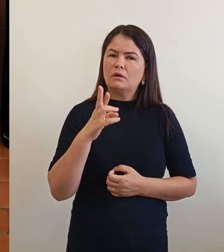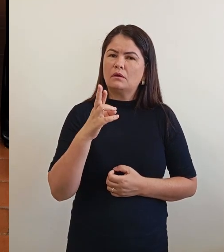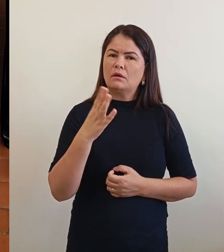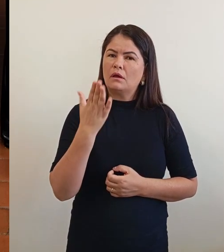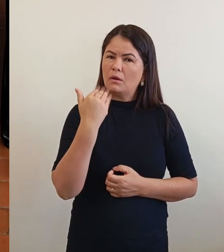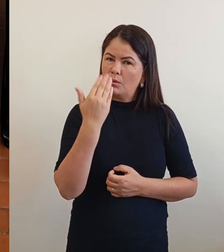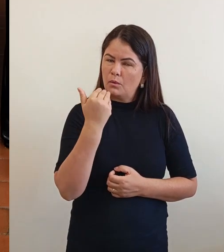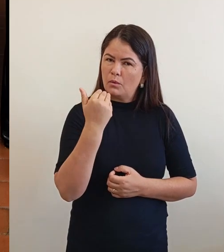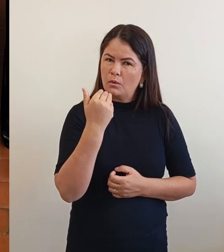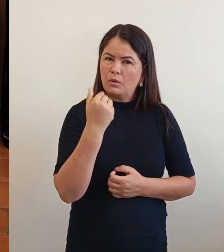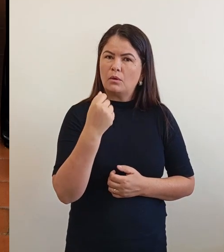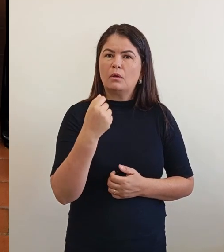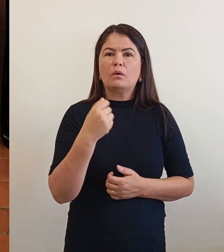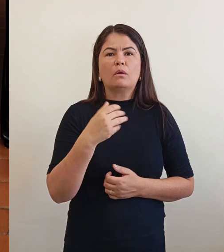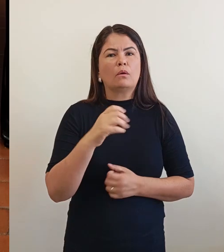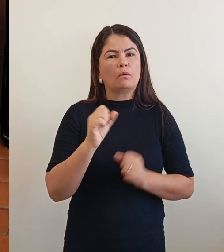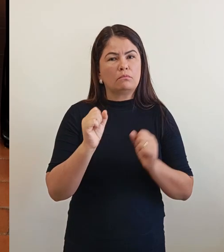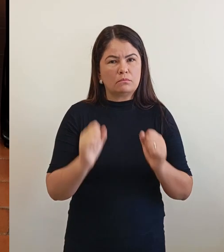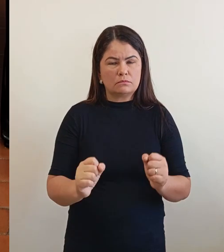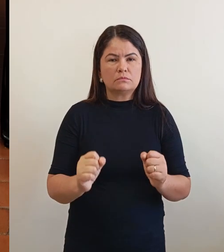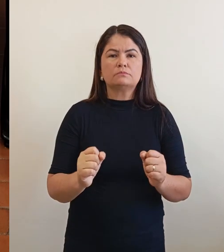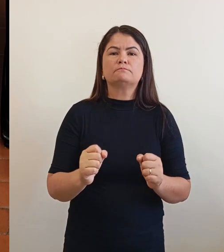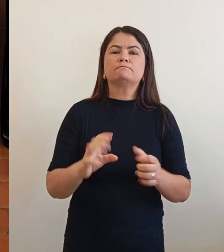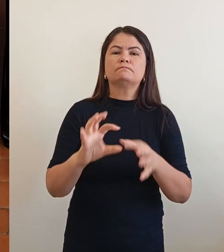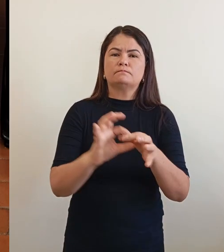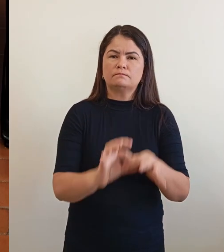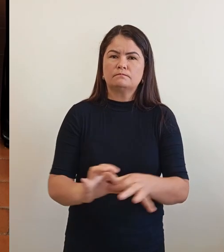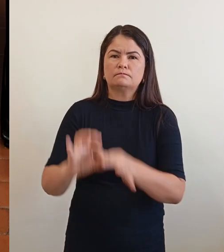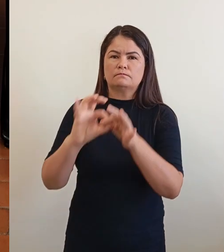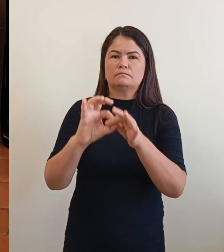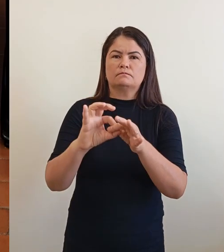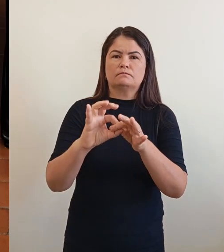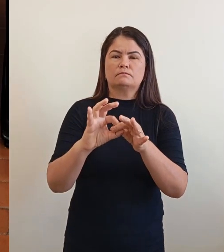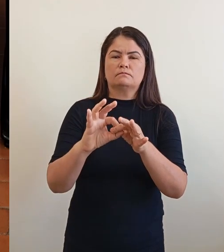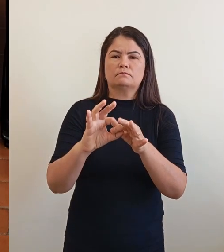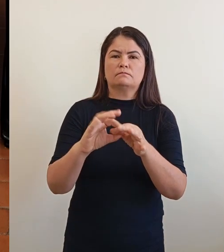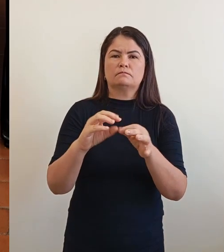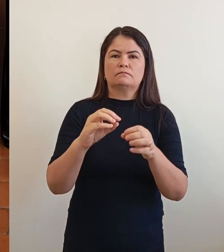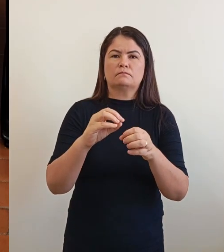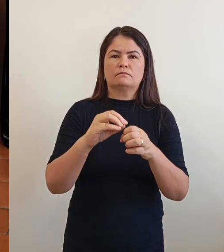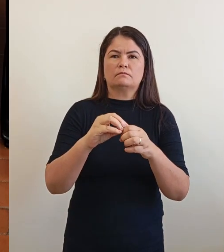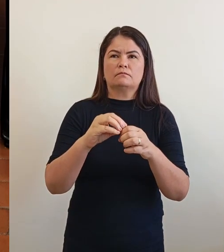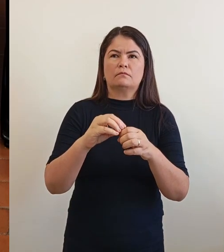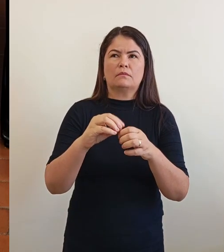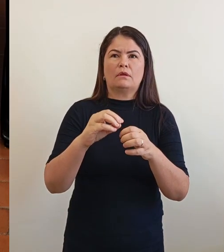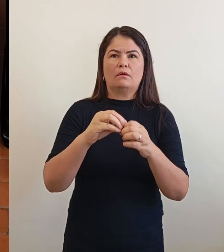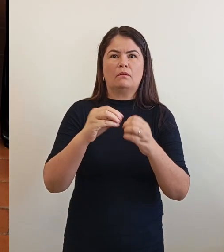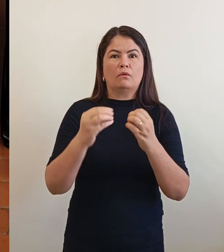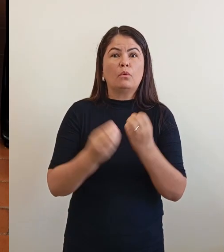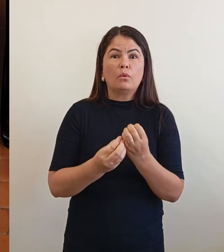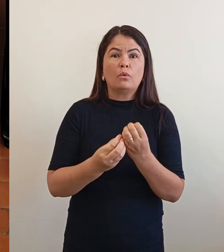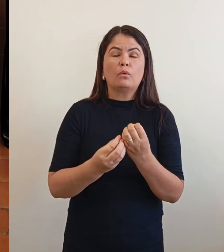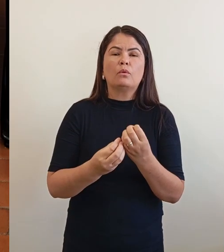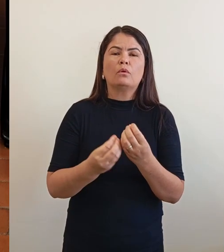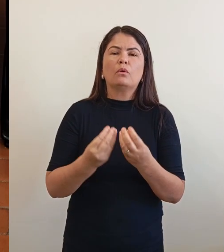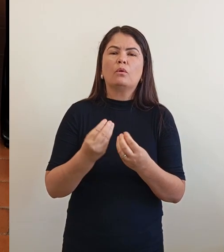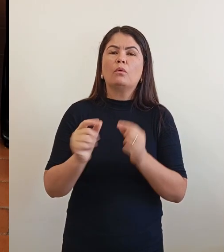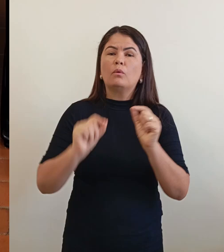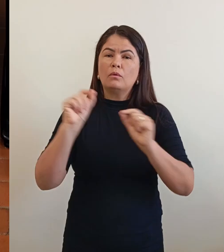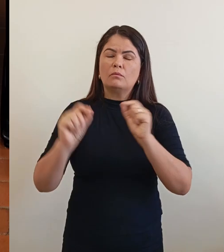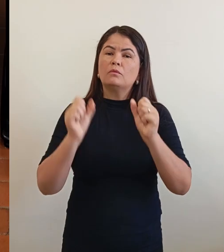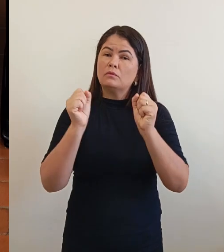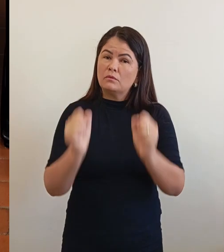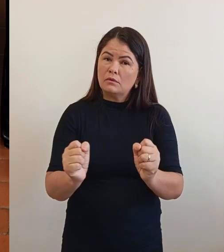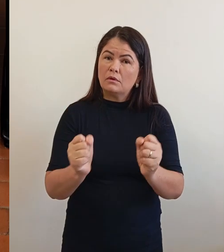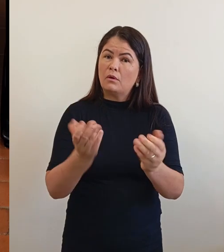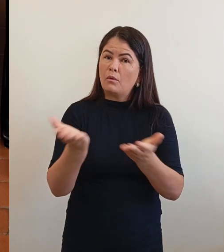podemos trabalhar em parceria com essa faculdade e ver no nosso mandato o que vai poder oferecer para